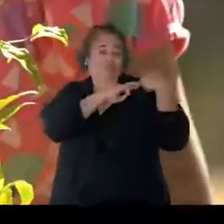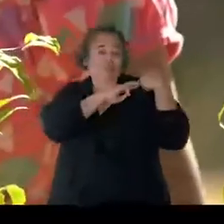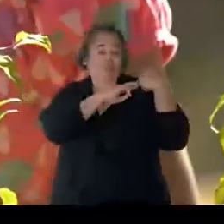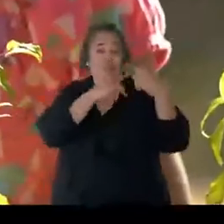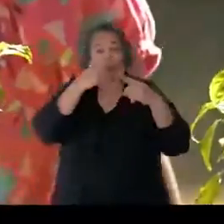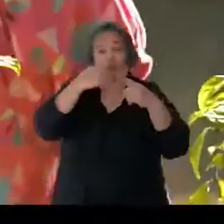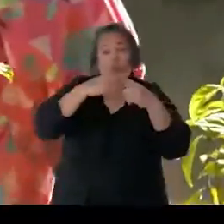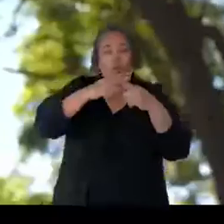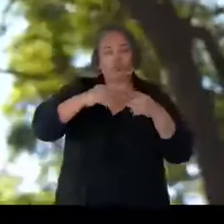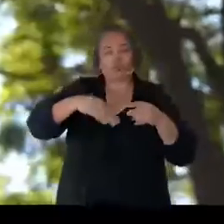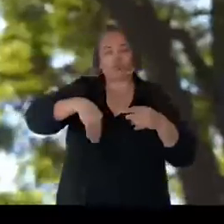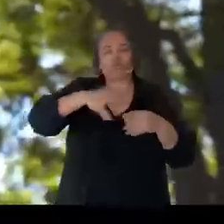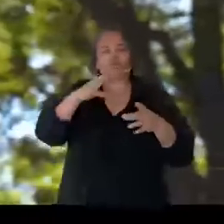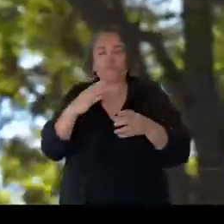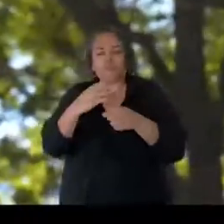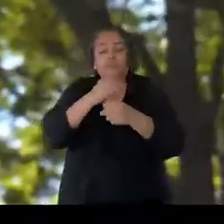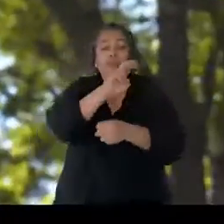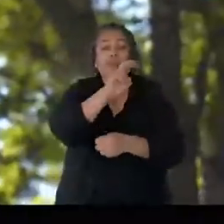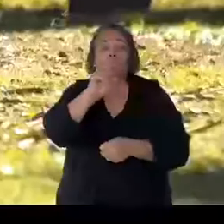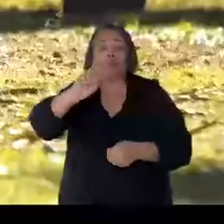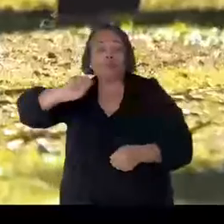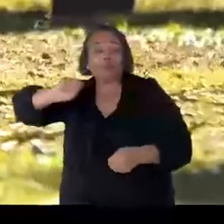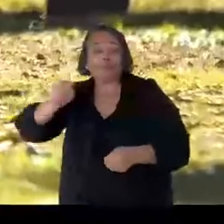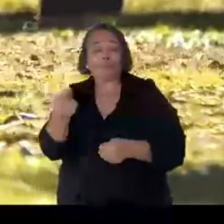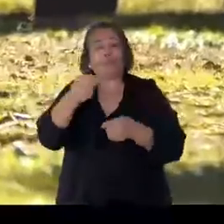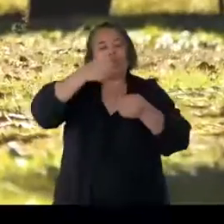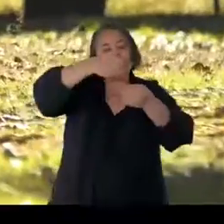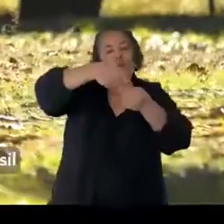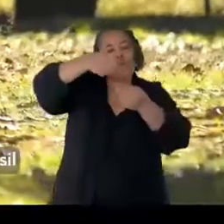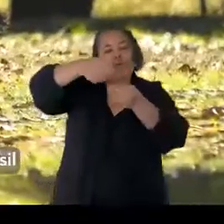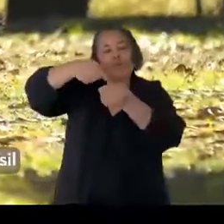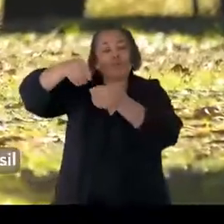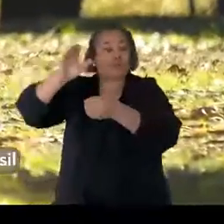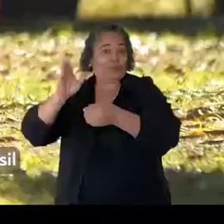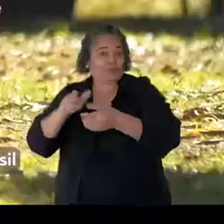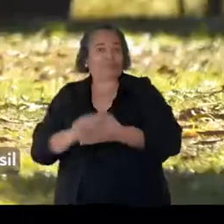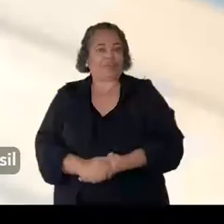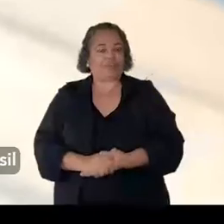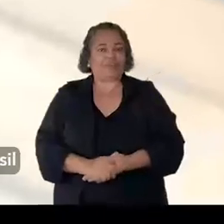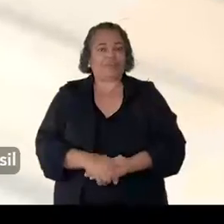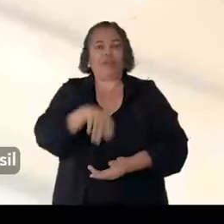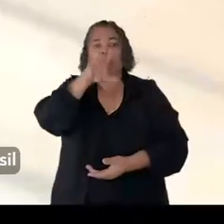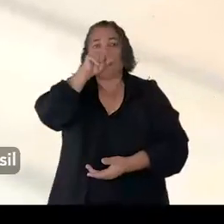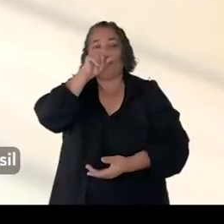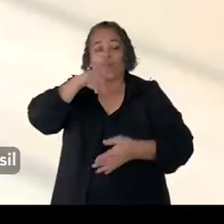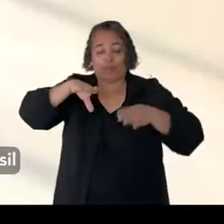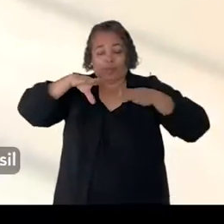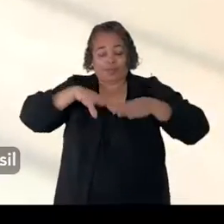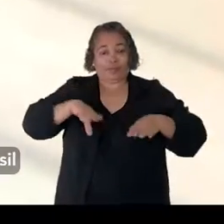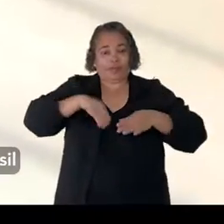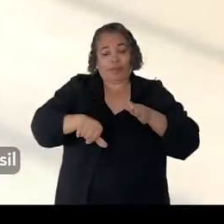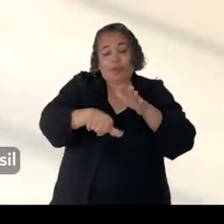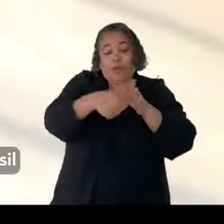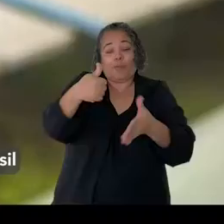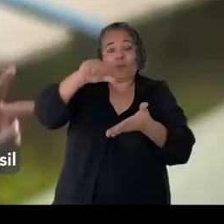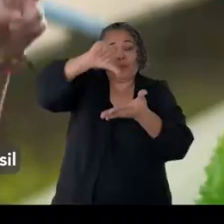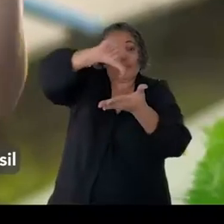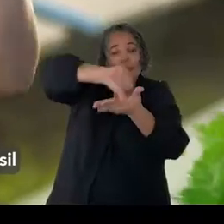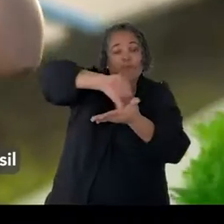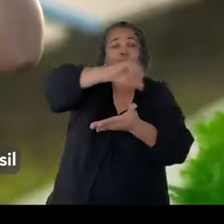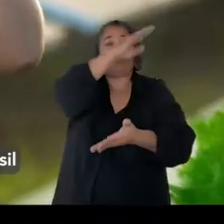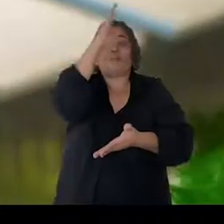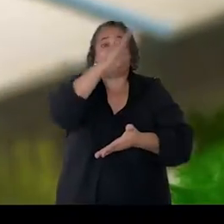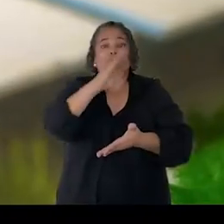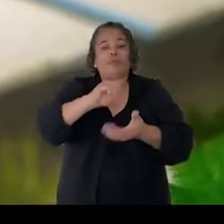Sabia que mais de 500 mil mudas já foram plantadas? E olha só! O Parque do Sabiá é um dos primeiros complexos esportivos